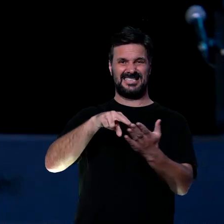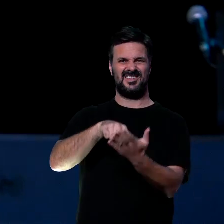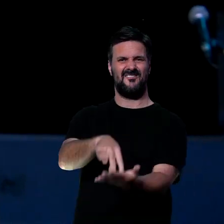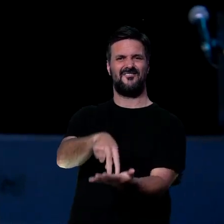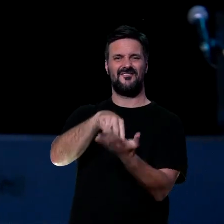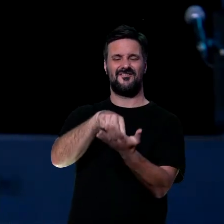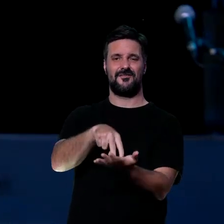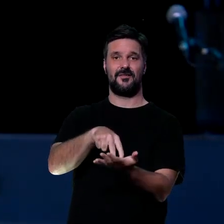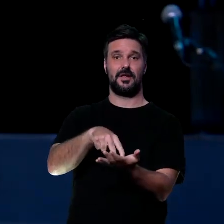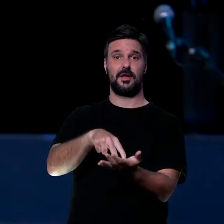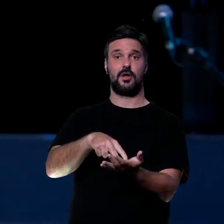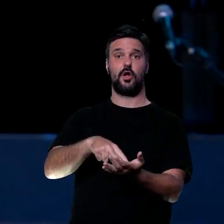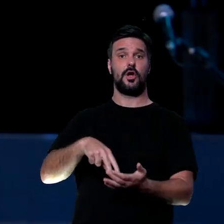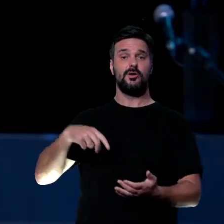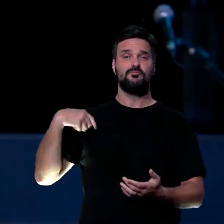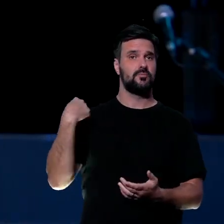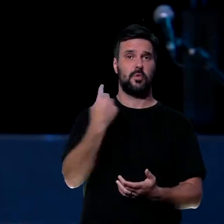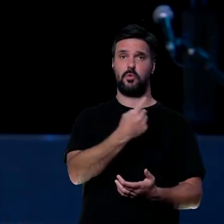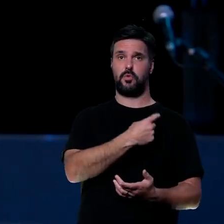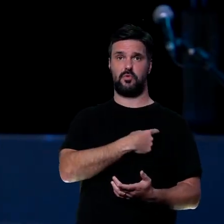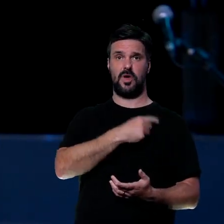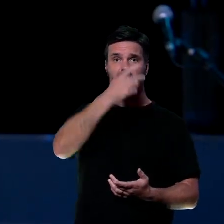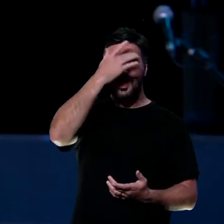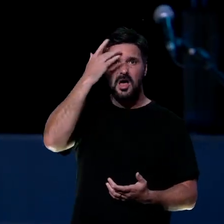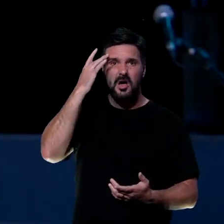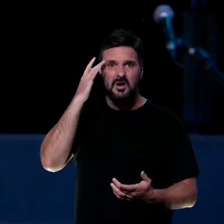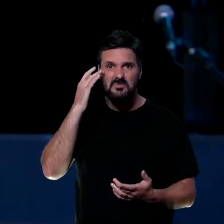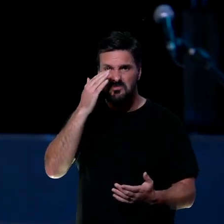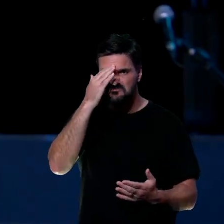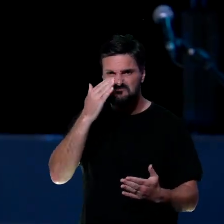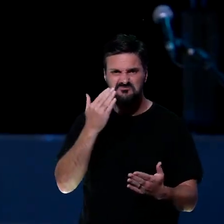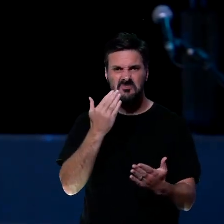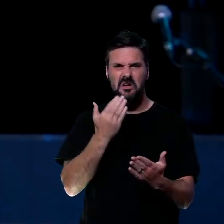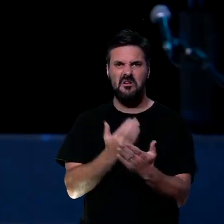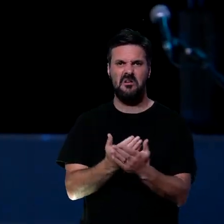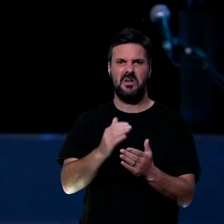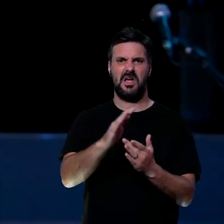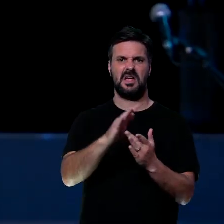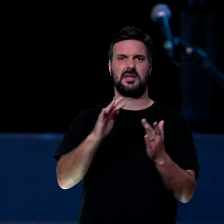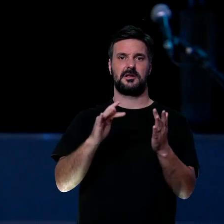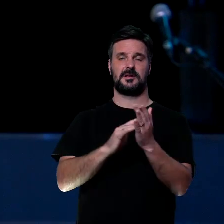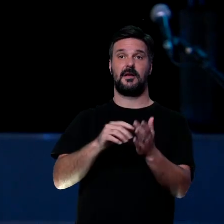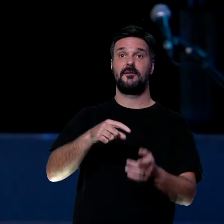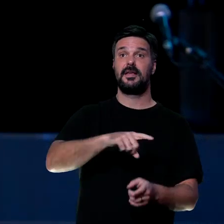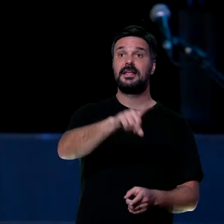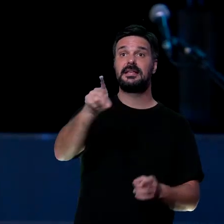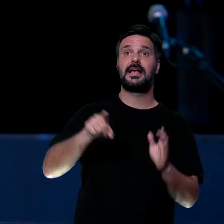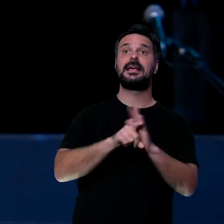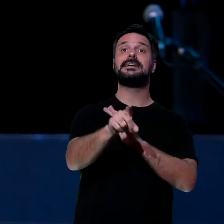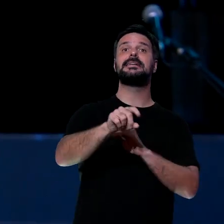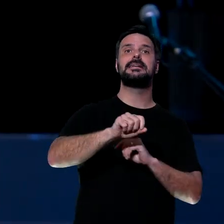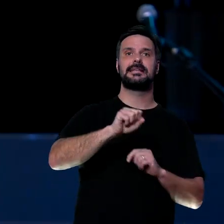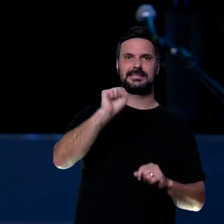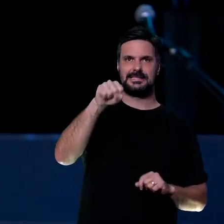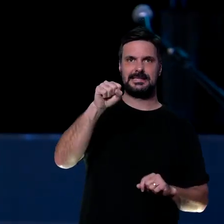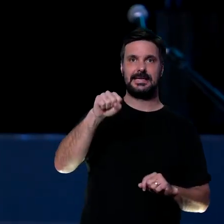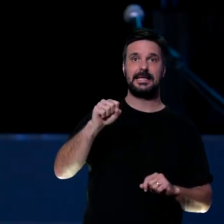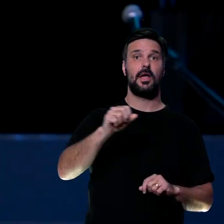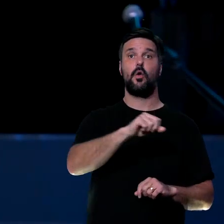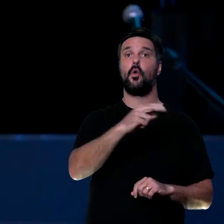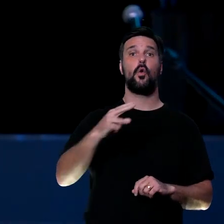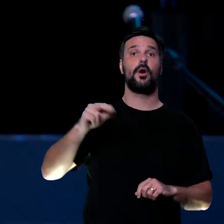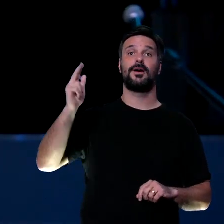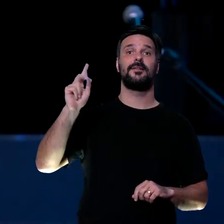ser um cristão inabalável? Como você pode construir uma família inabalável? Você quer ser inabalável? Sim ou não? Ah, então eu vou continuar.